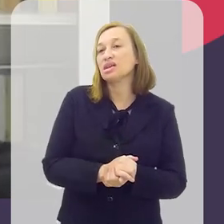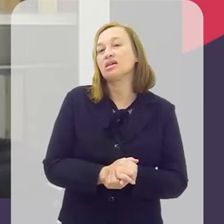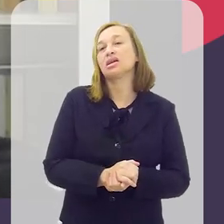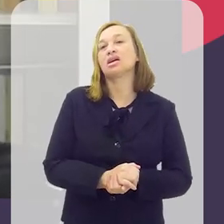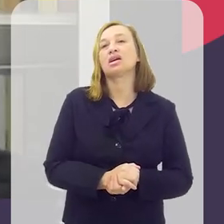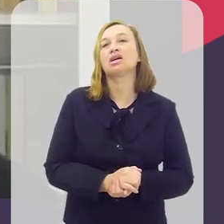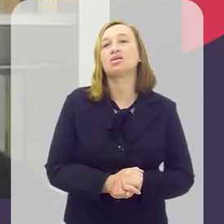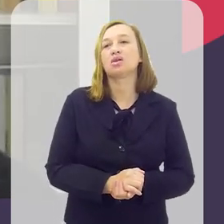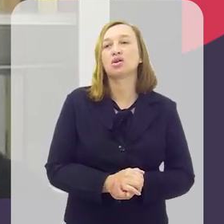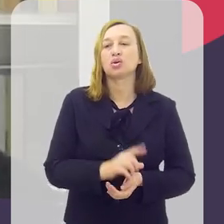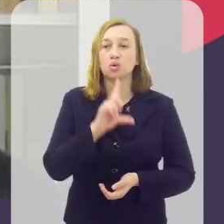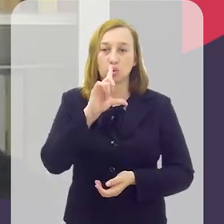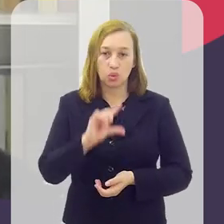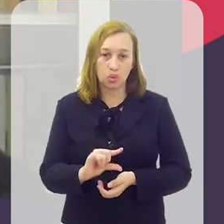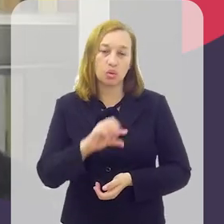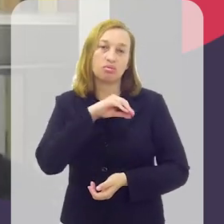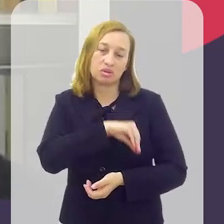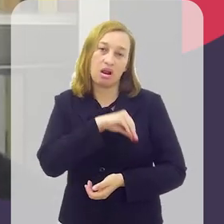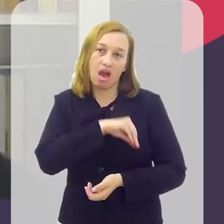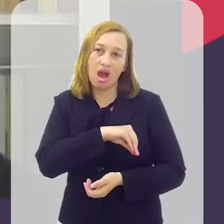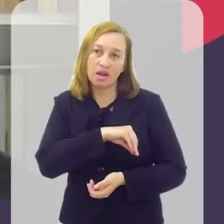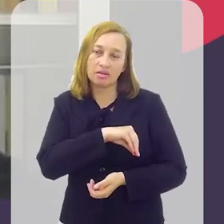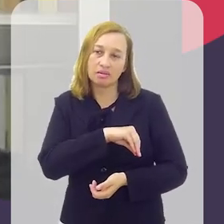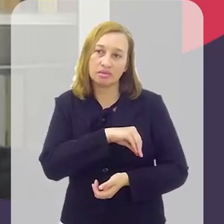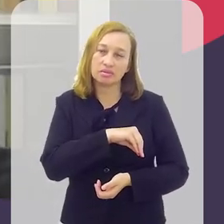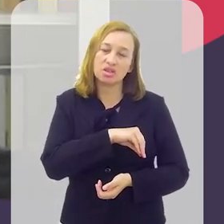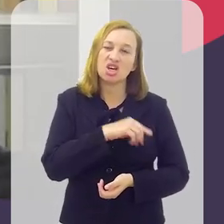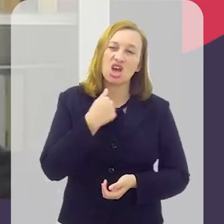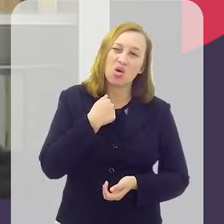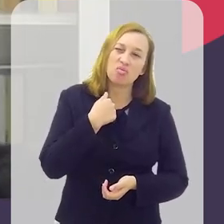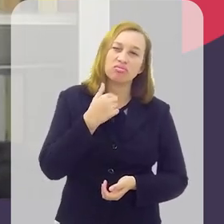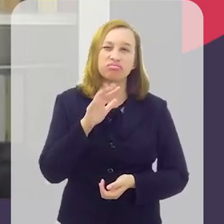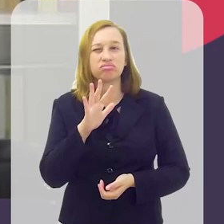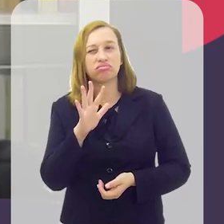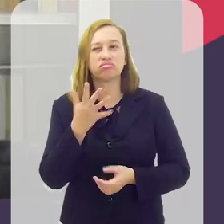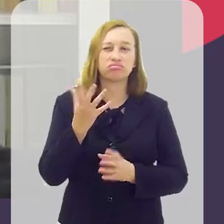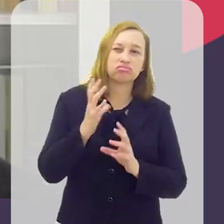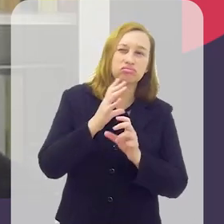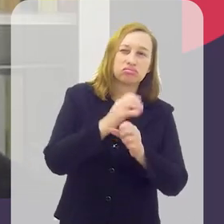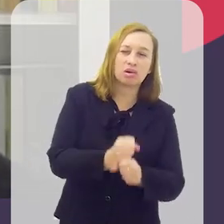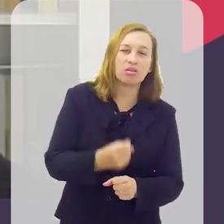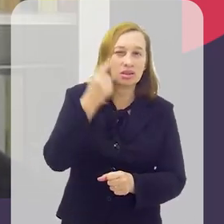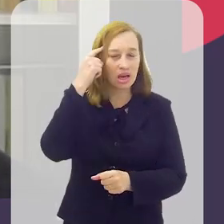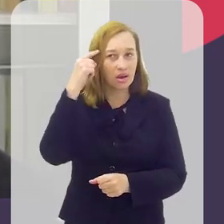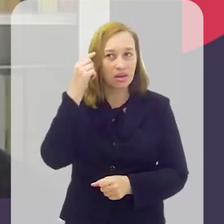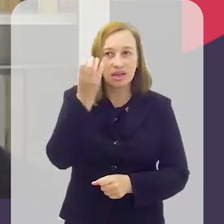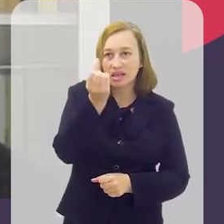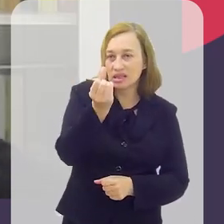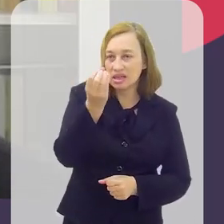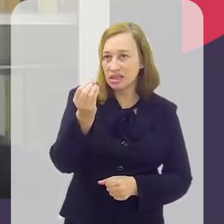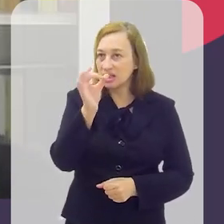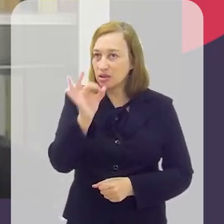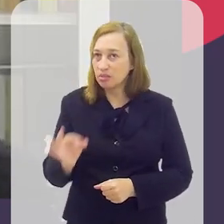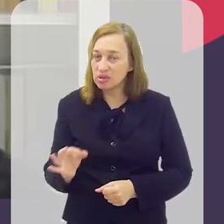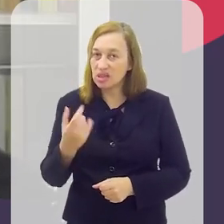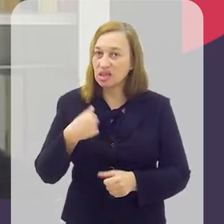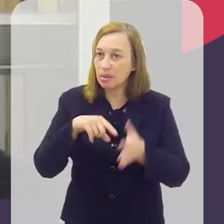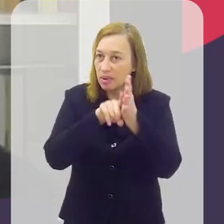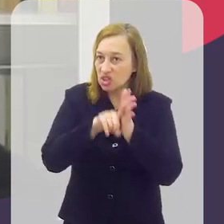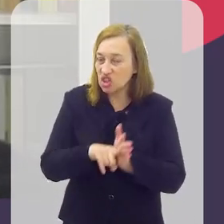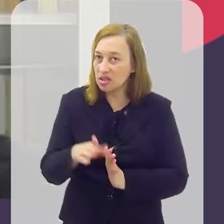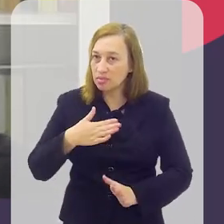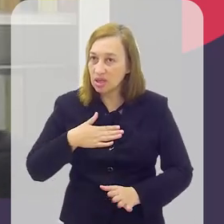os gastos que deixam a remuneração líquida tão baixa, na verdade, ficaram, eu fiz um cálculo de cabeça, mas ficaram em torno de 60% na minha